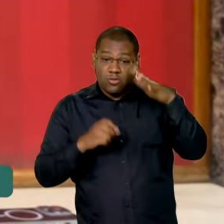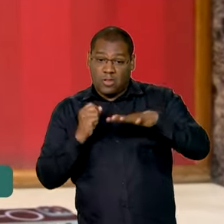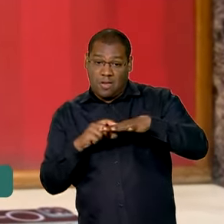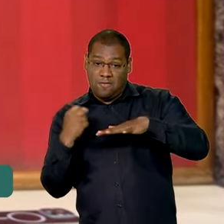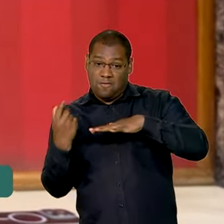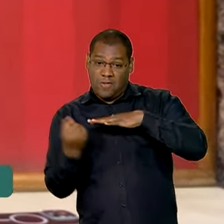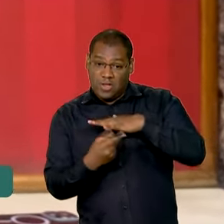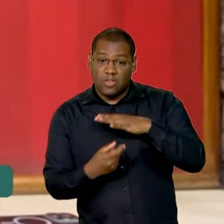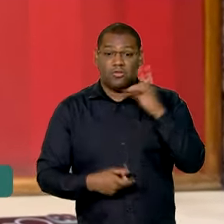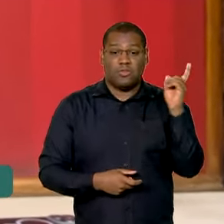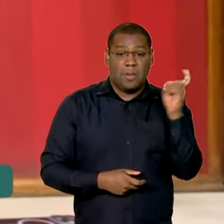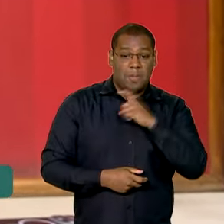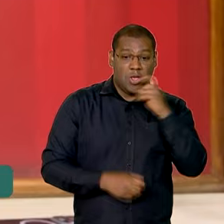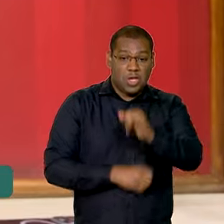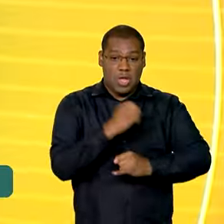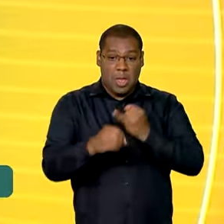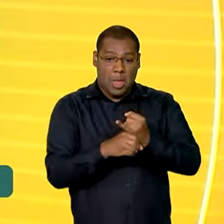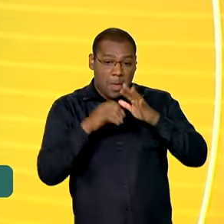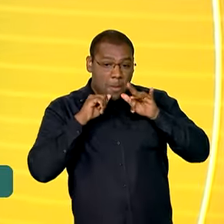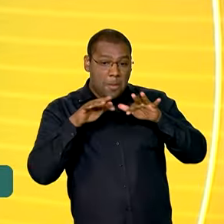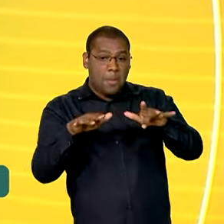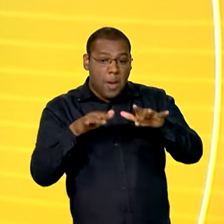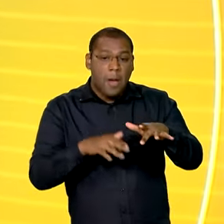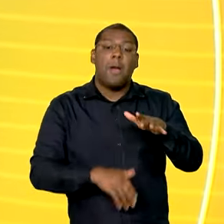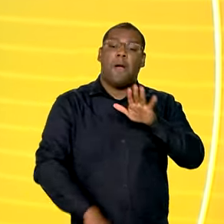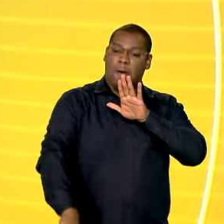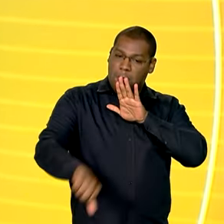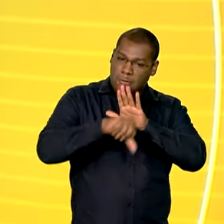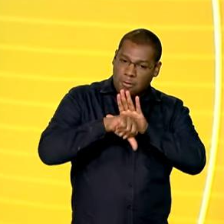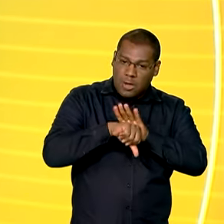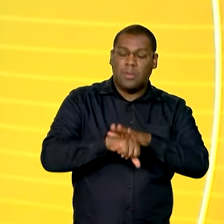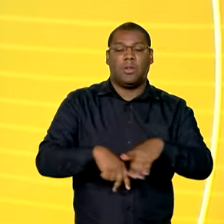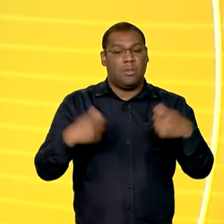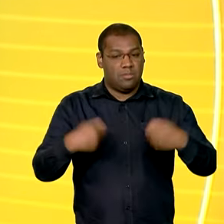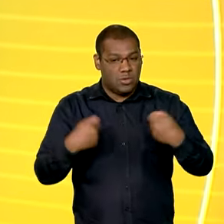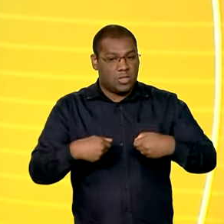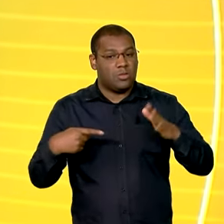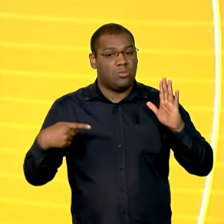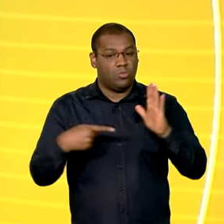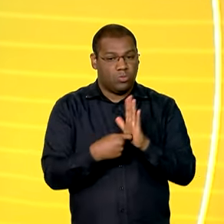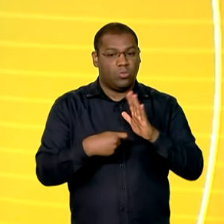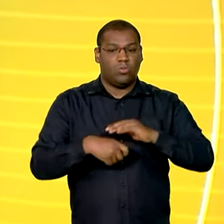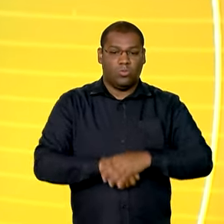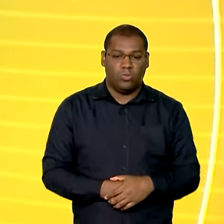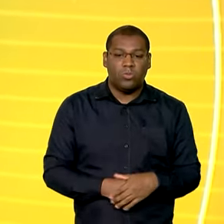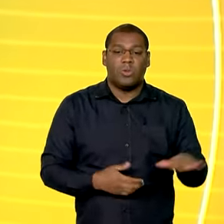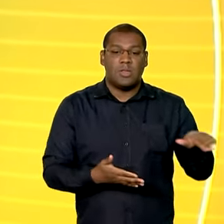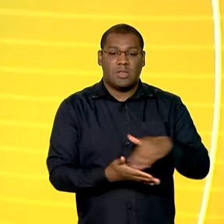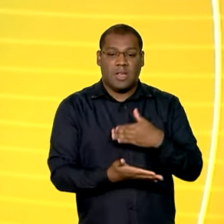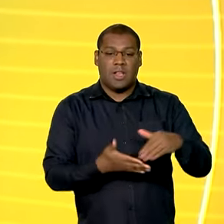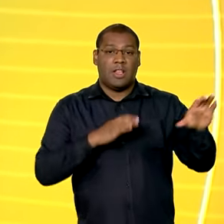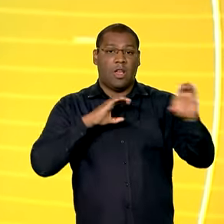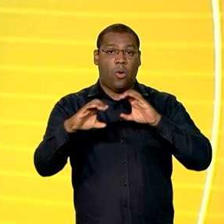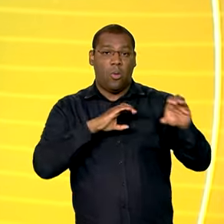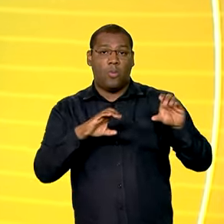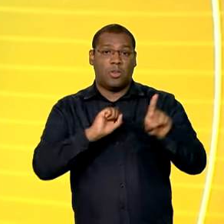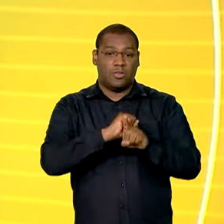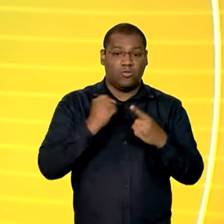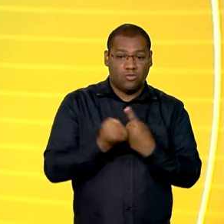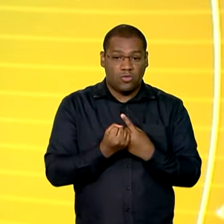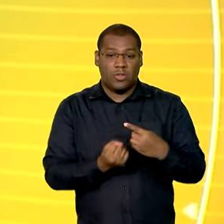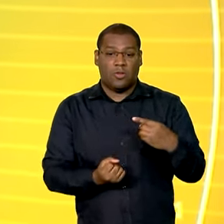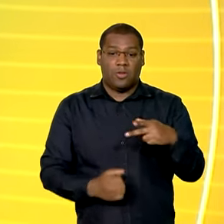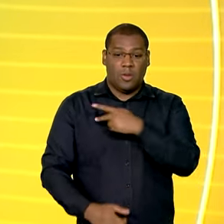de atrapalhar aqueles que estão trabalhando e nessa quarta-feira a Secretaria de Comunicação Social da Presidência da República